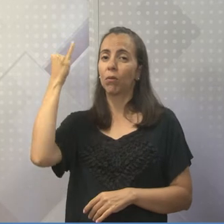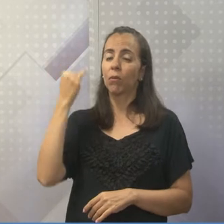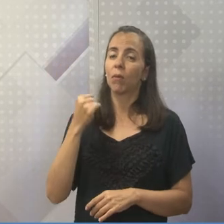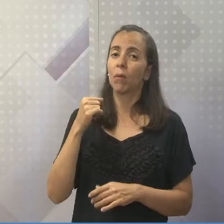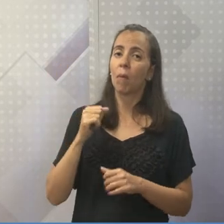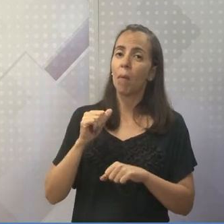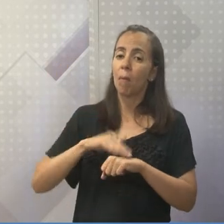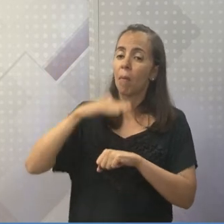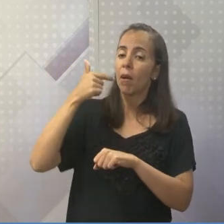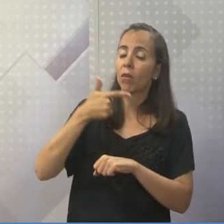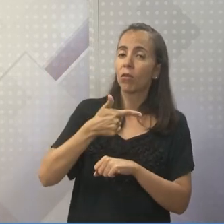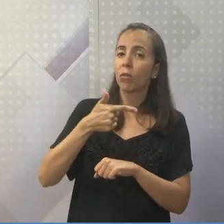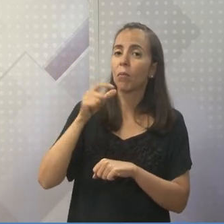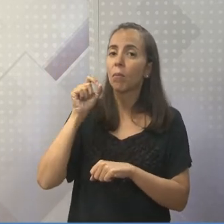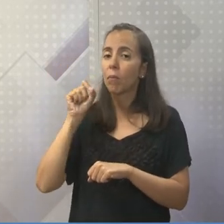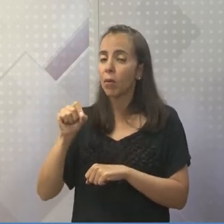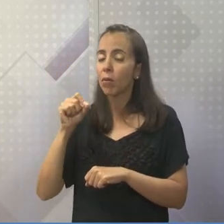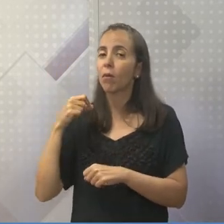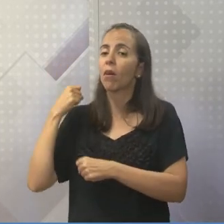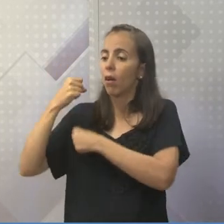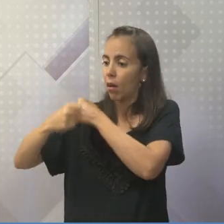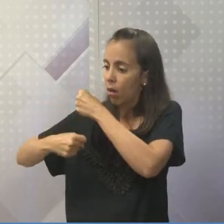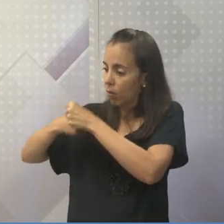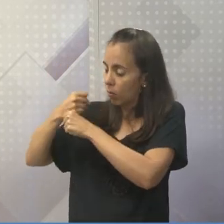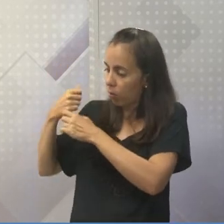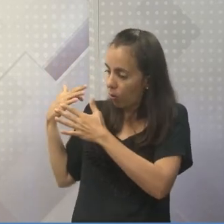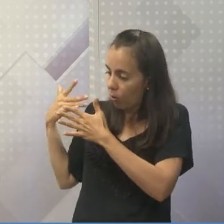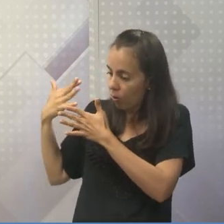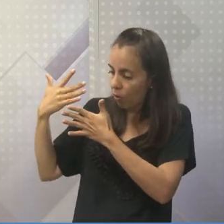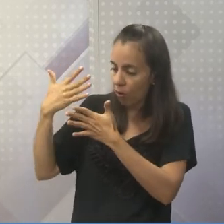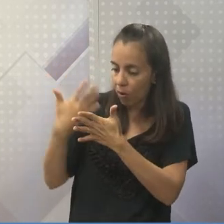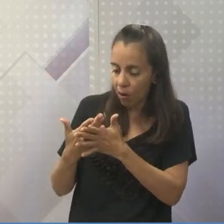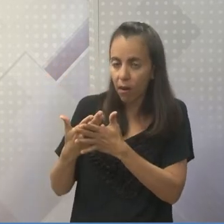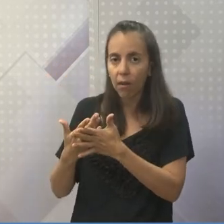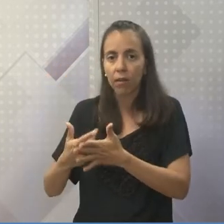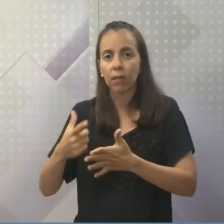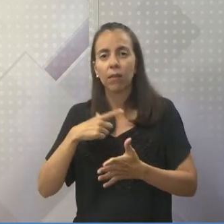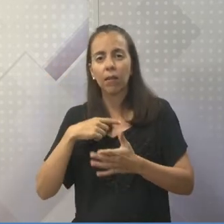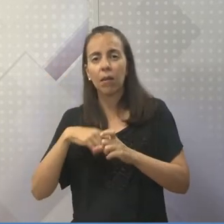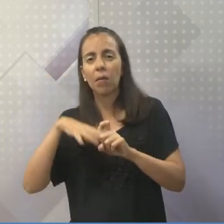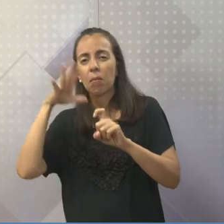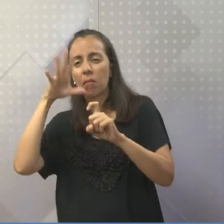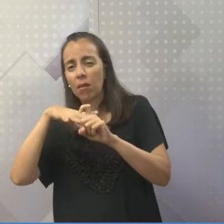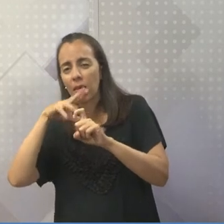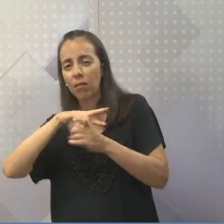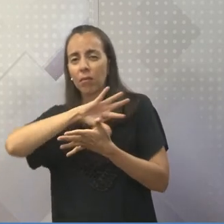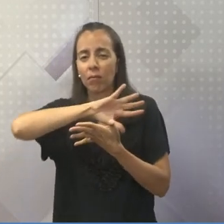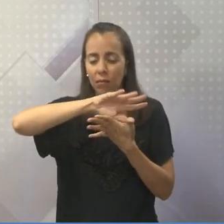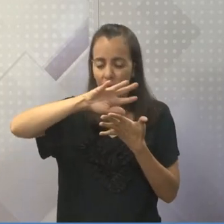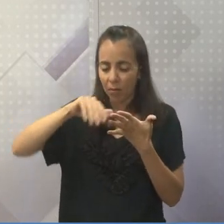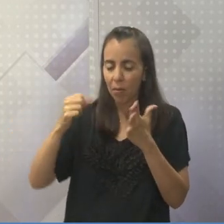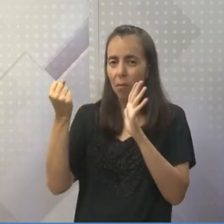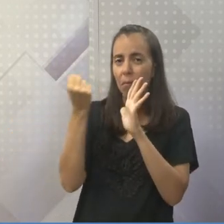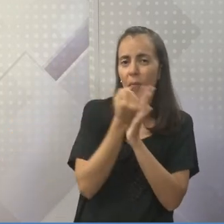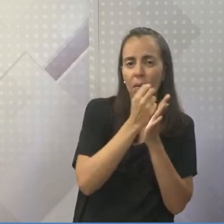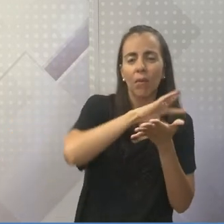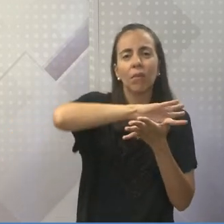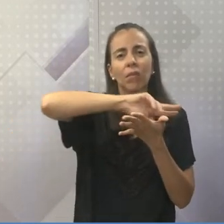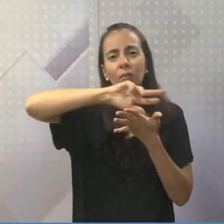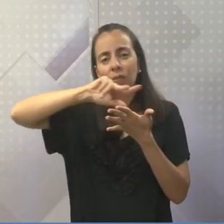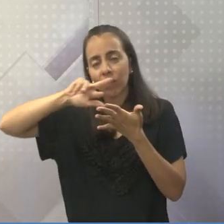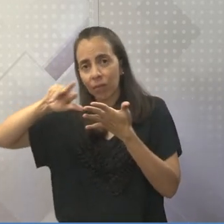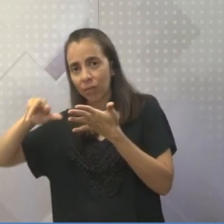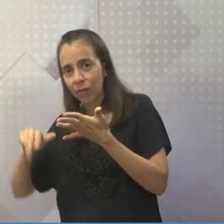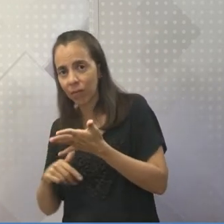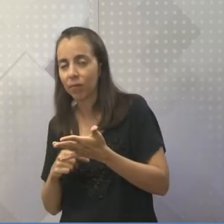dois mil anos que essa festa ocorre. E ela é cercada de muitos mitos, de muitas simbologias. É